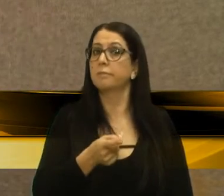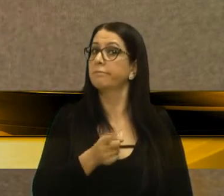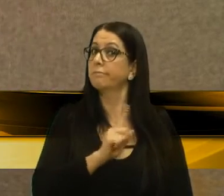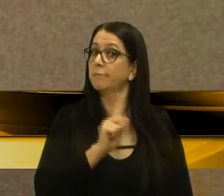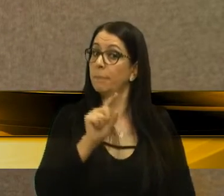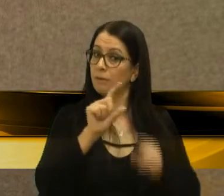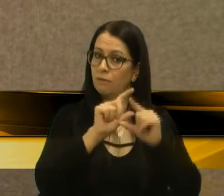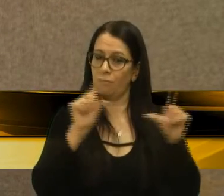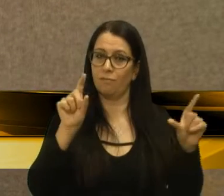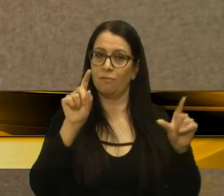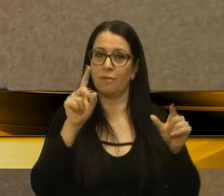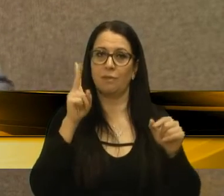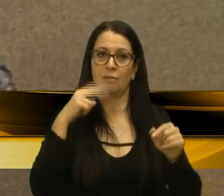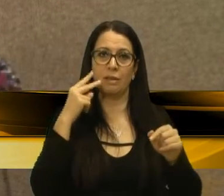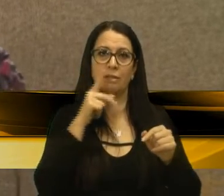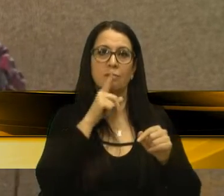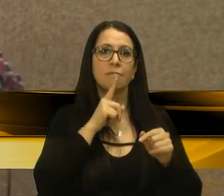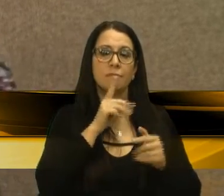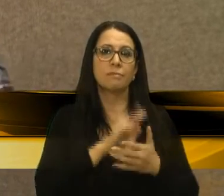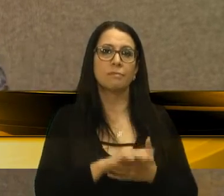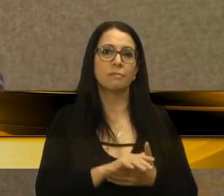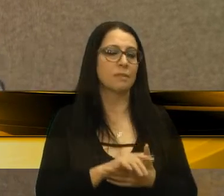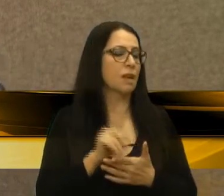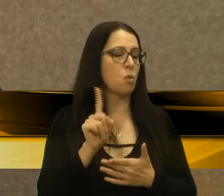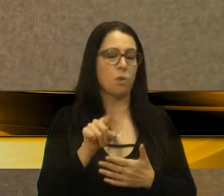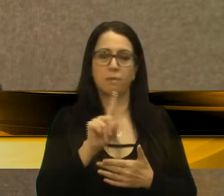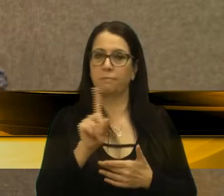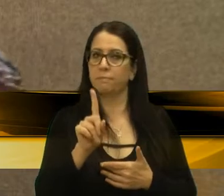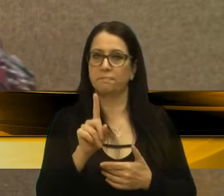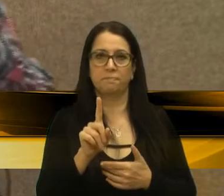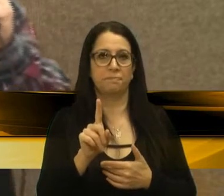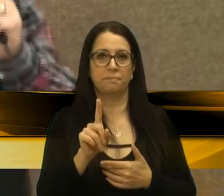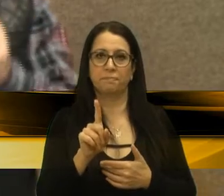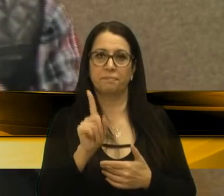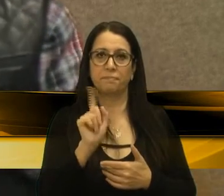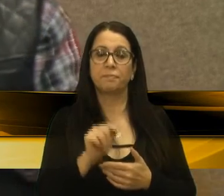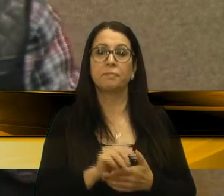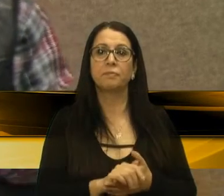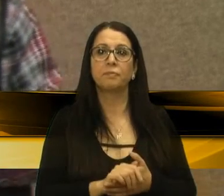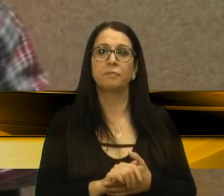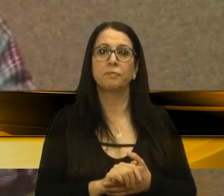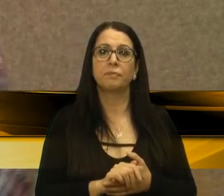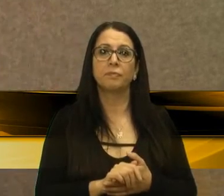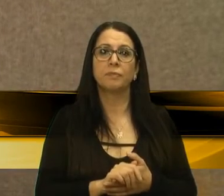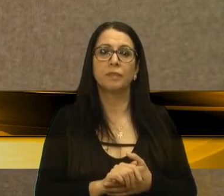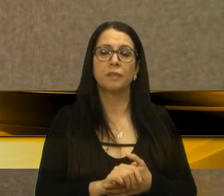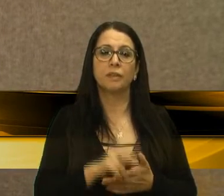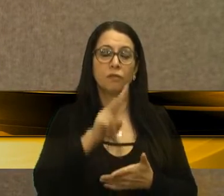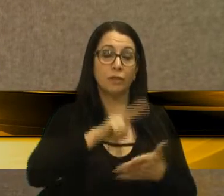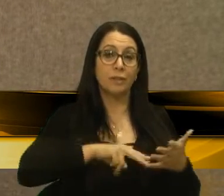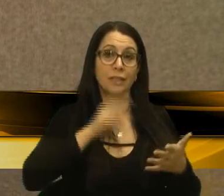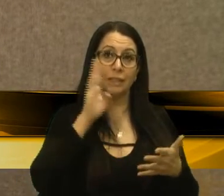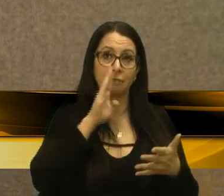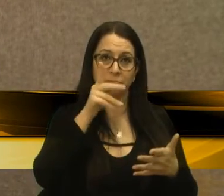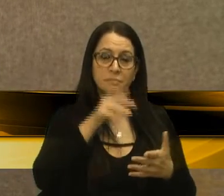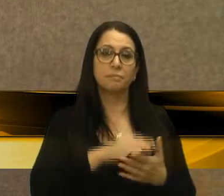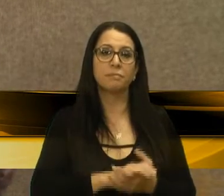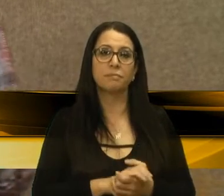manchete, vereador Alberto Menegos, não é essa. O caso é que foi levado, eu vou ler aqui rapidinho para o senhor.